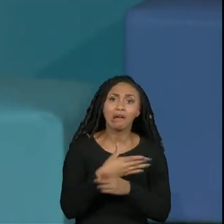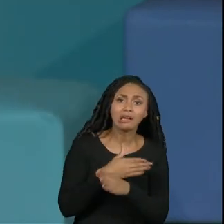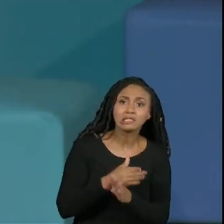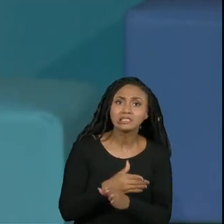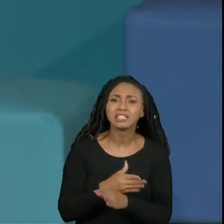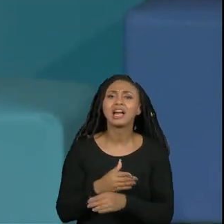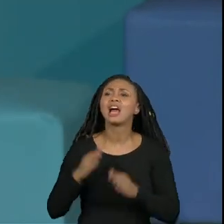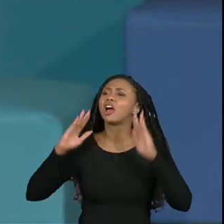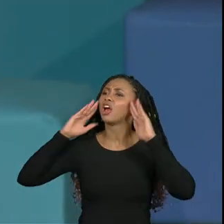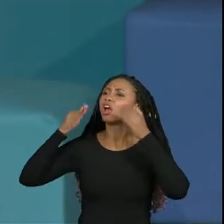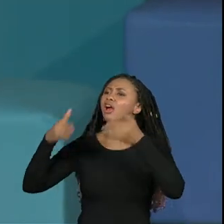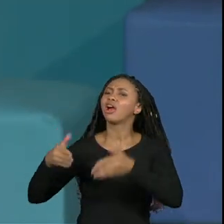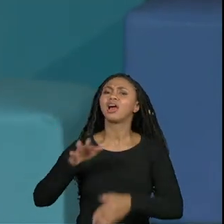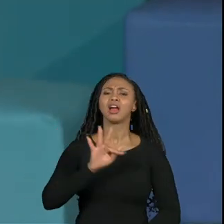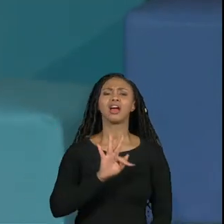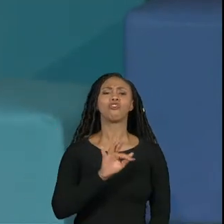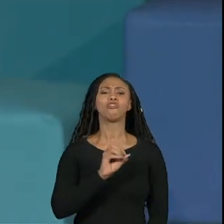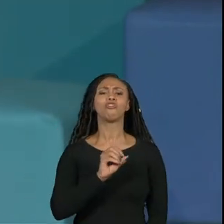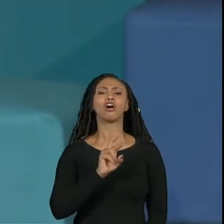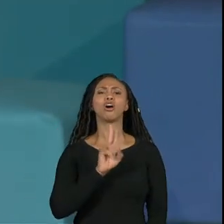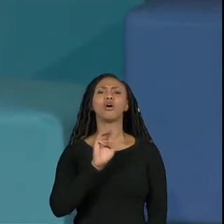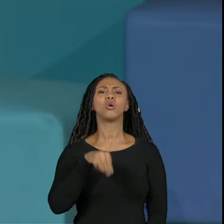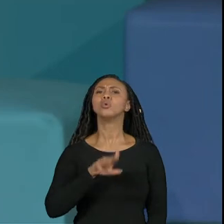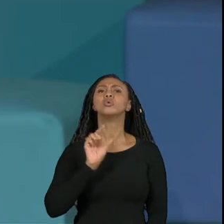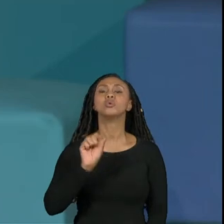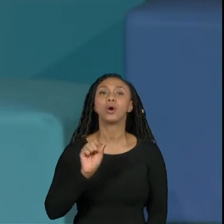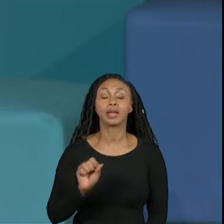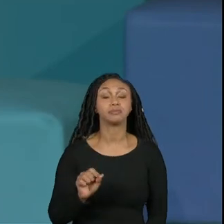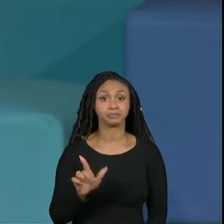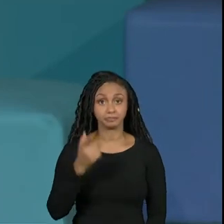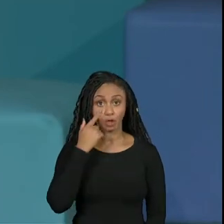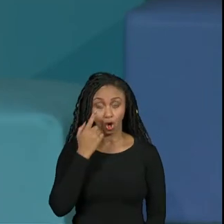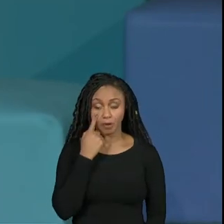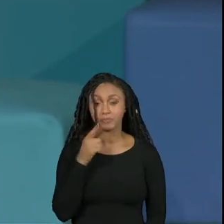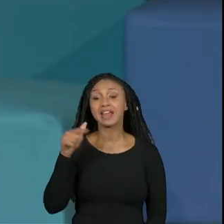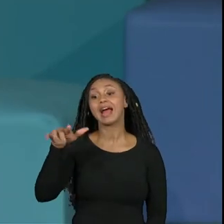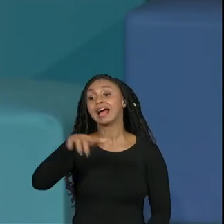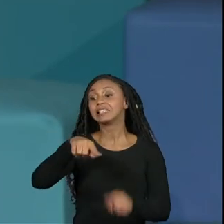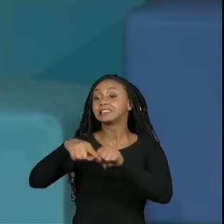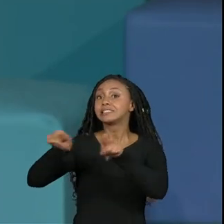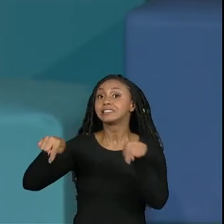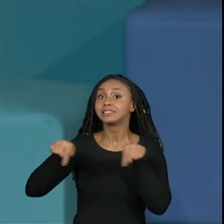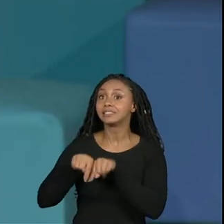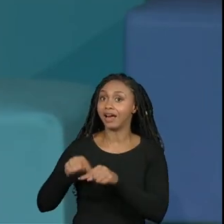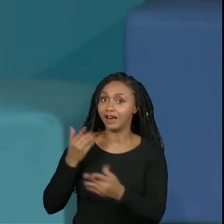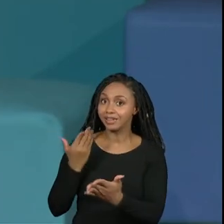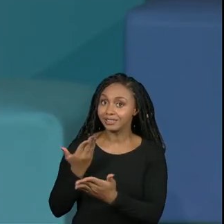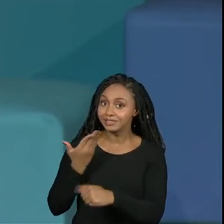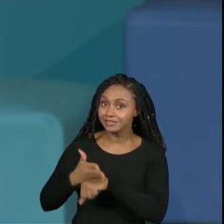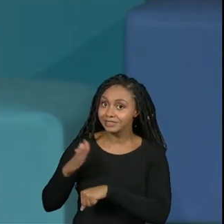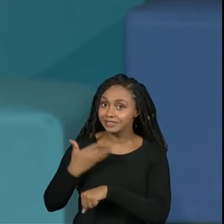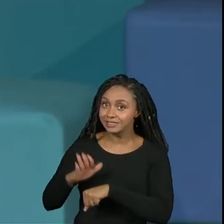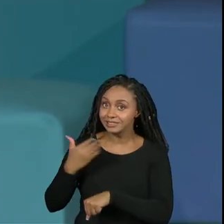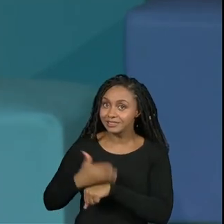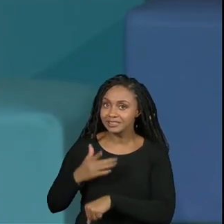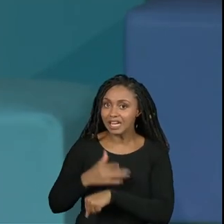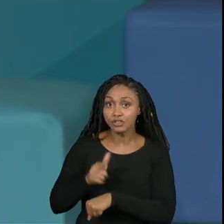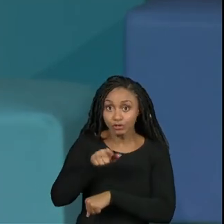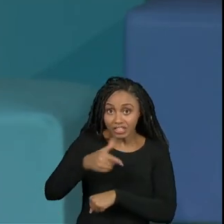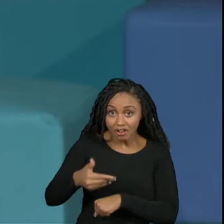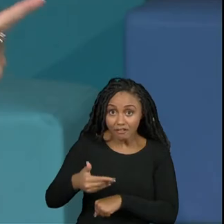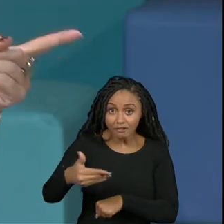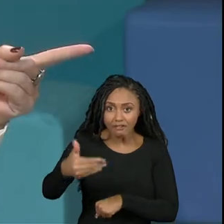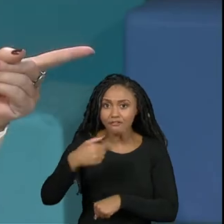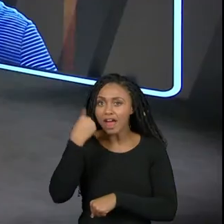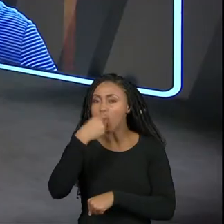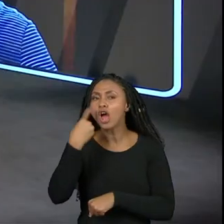fórum é esse gente existe uma sala de estágio você que já está prontinho para fazer o estágio de acordo com a